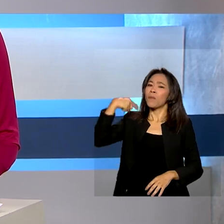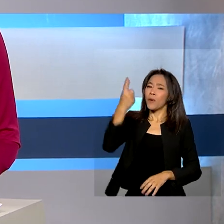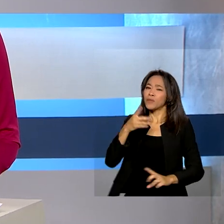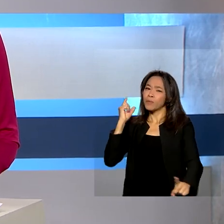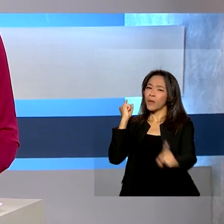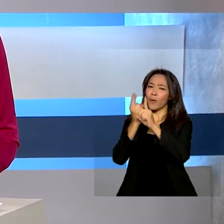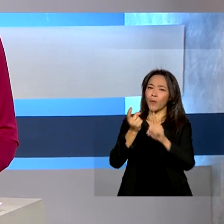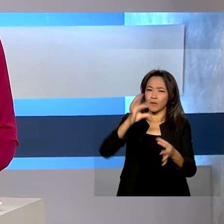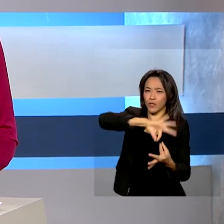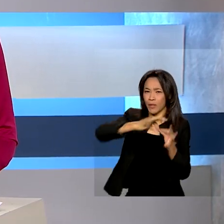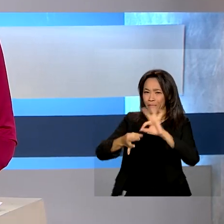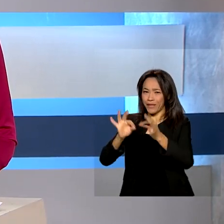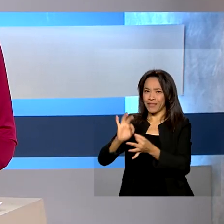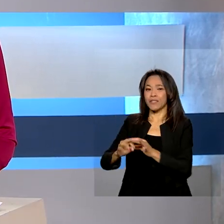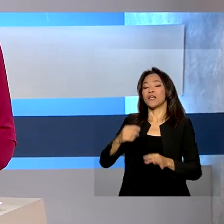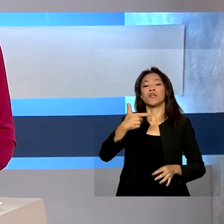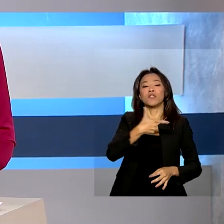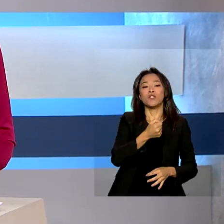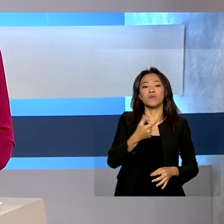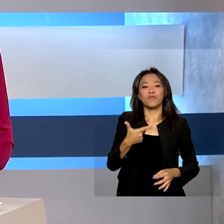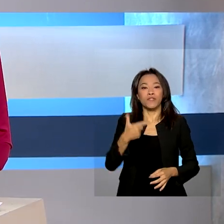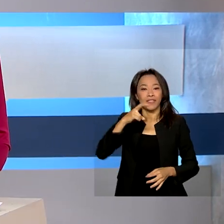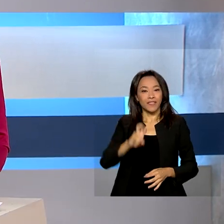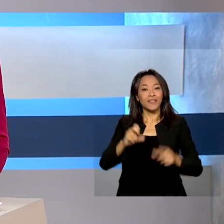Olimpíadas será em 2025, em Tóquio, no Japão.